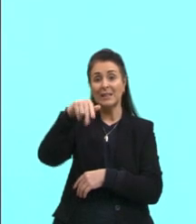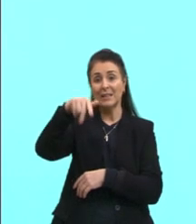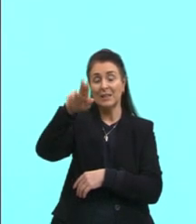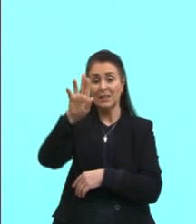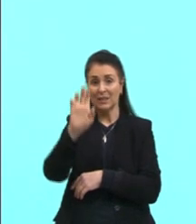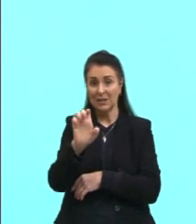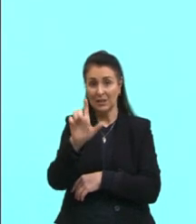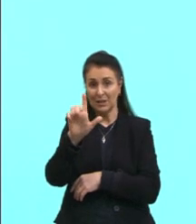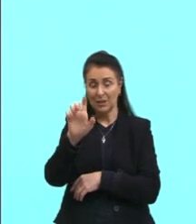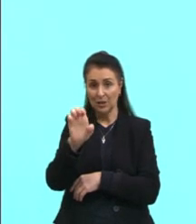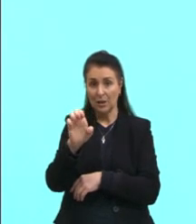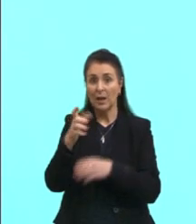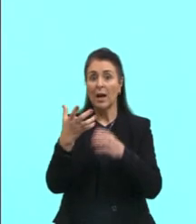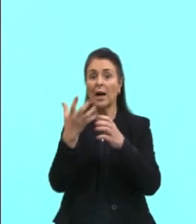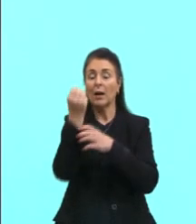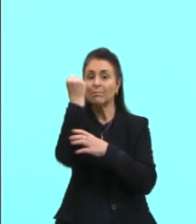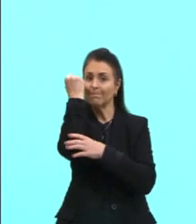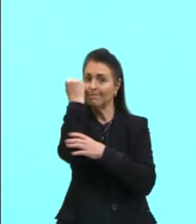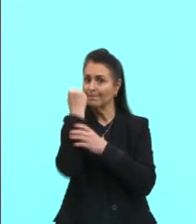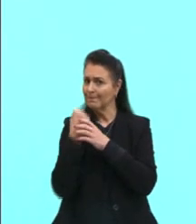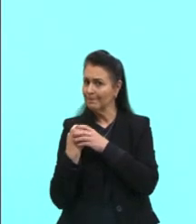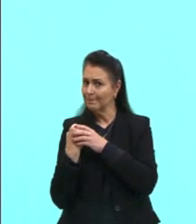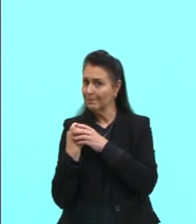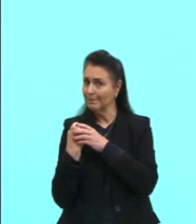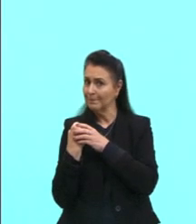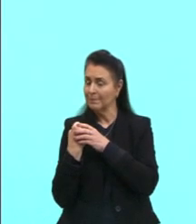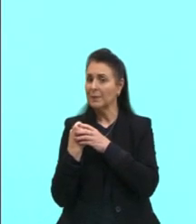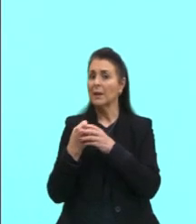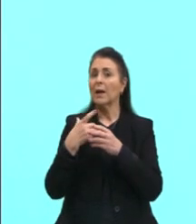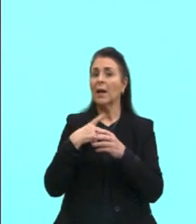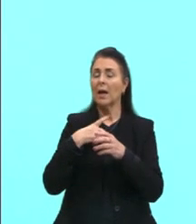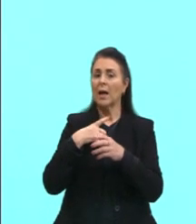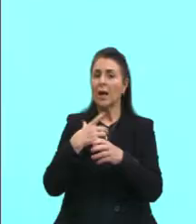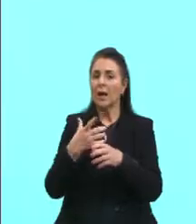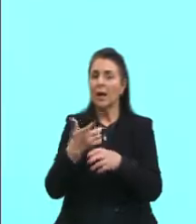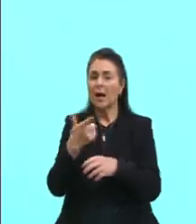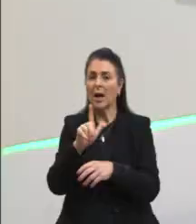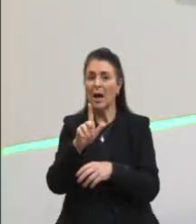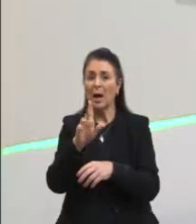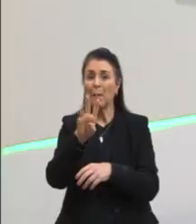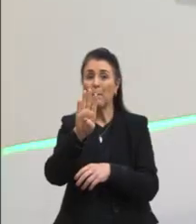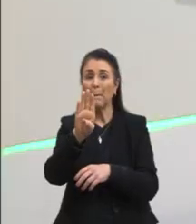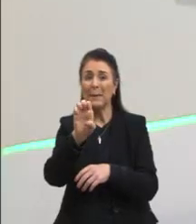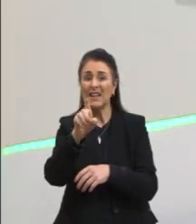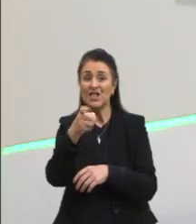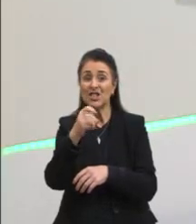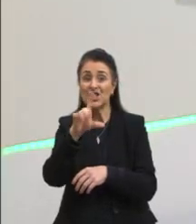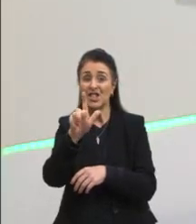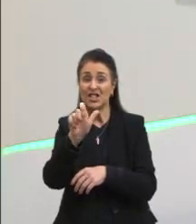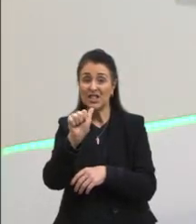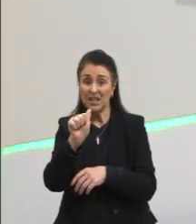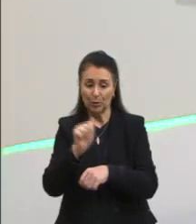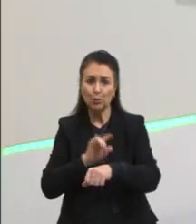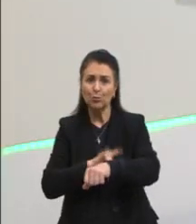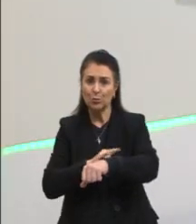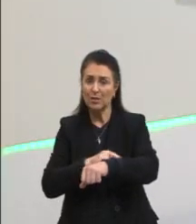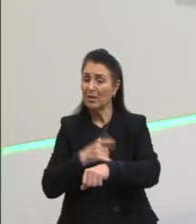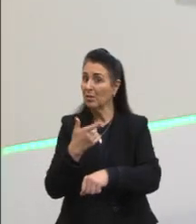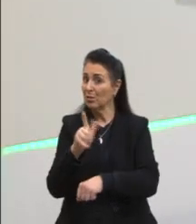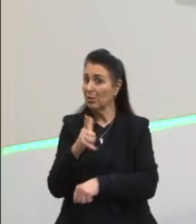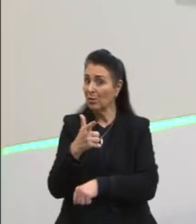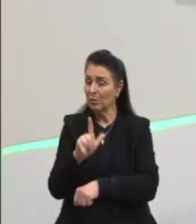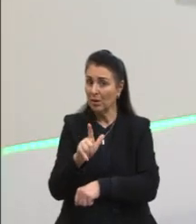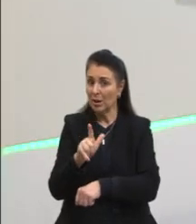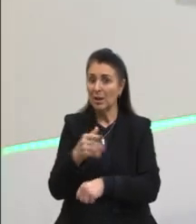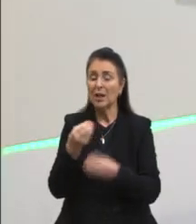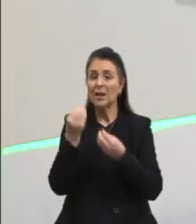excretor, a bexiga é ausente, tá? Aqui ainda é ausente nesse grupo. E a urina é